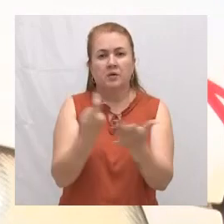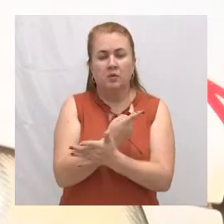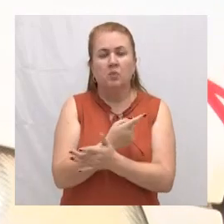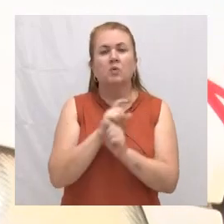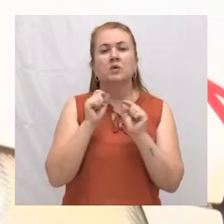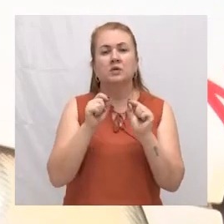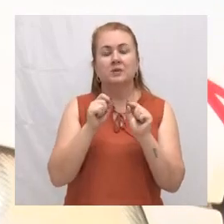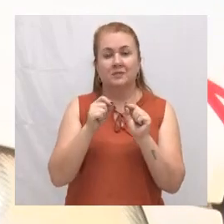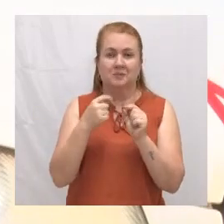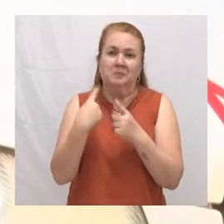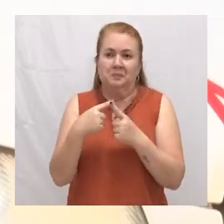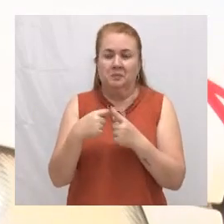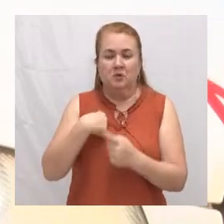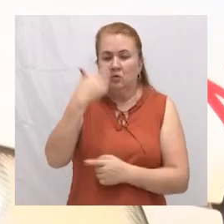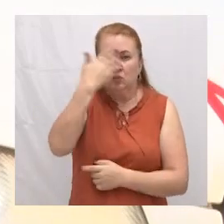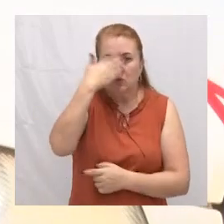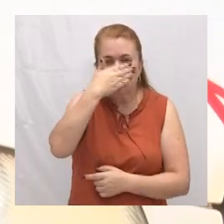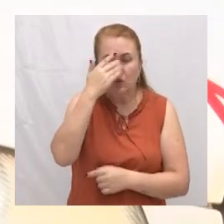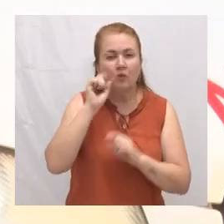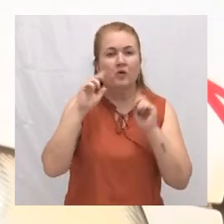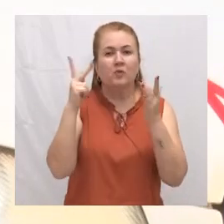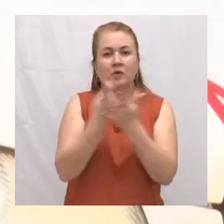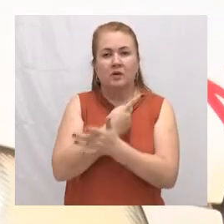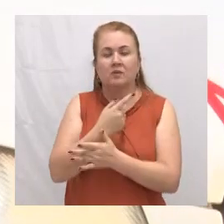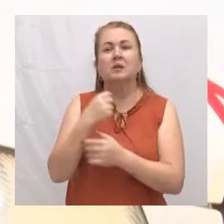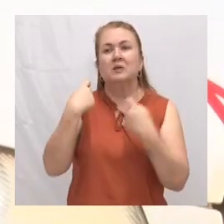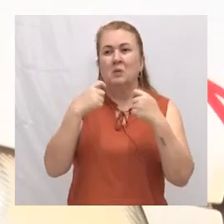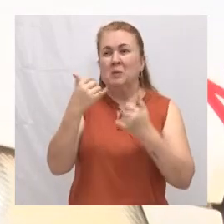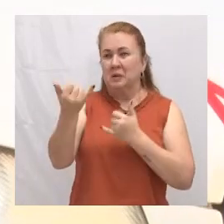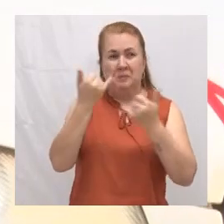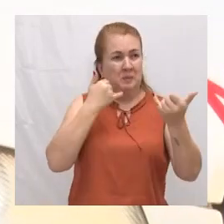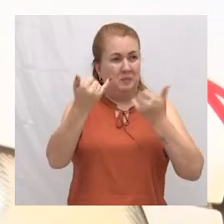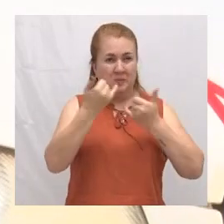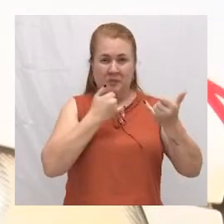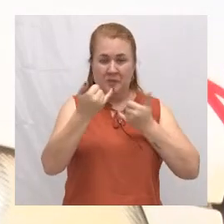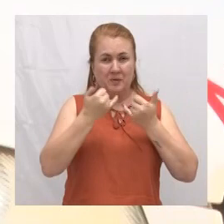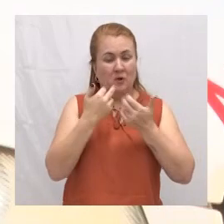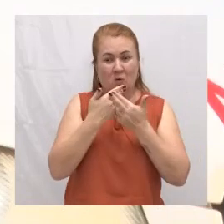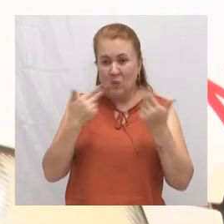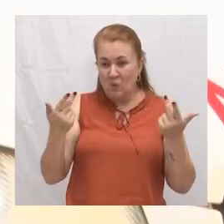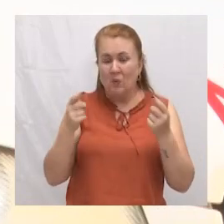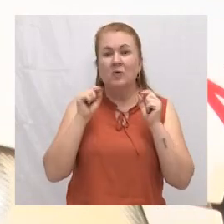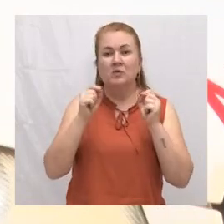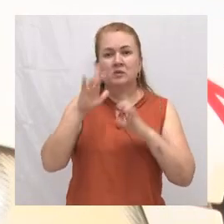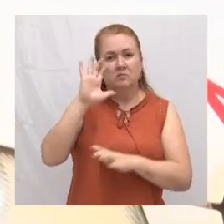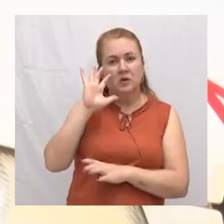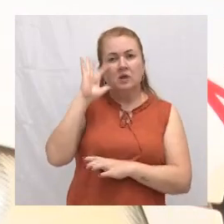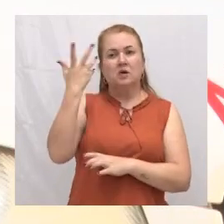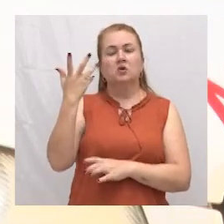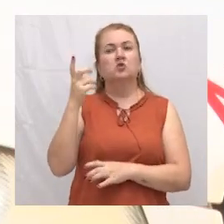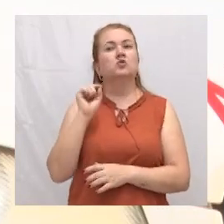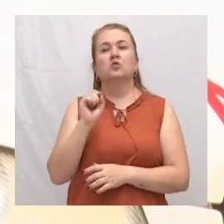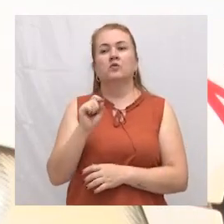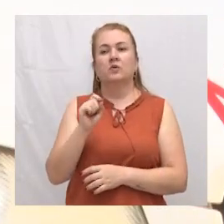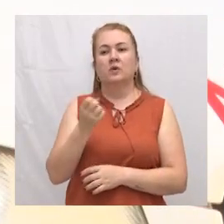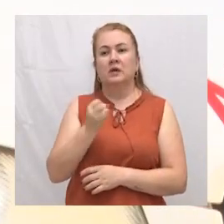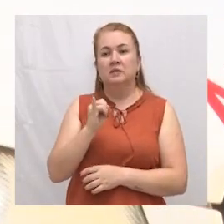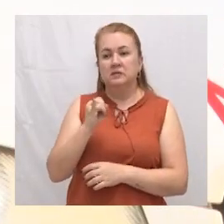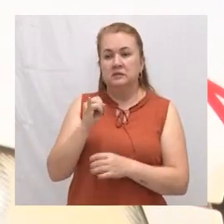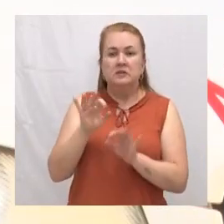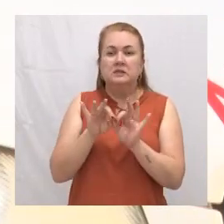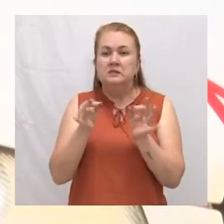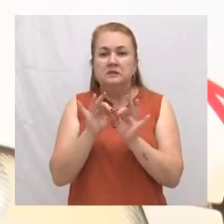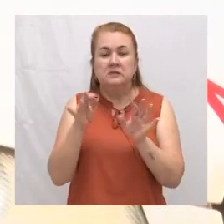porque a gente não está no local, então a gente precisa de algumas informações básicas para a gente poder definir se uma simples